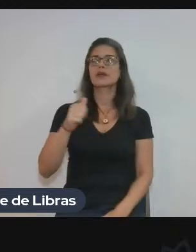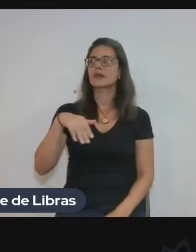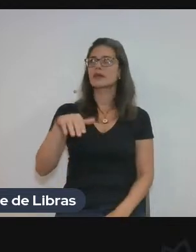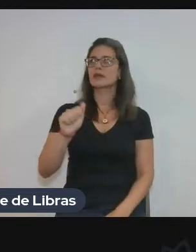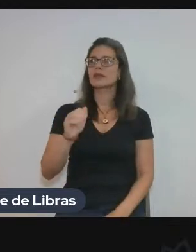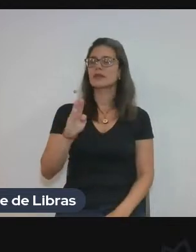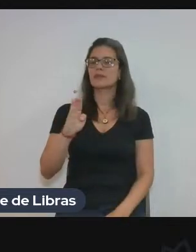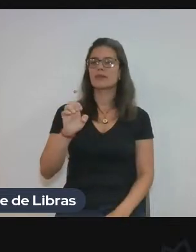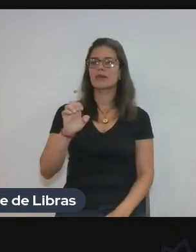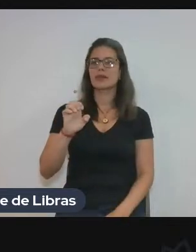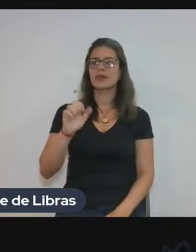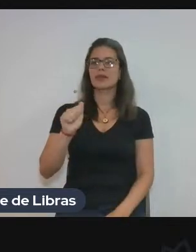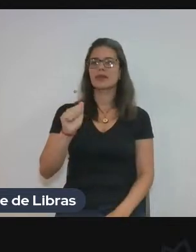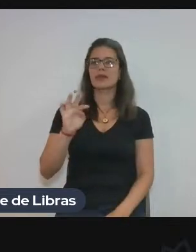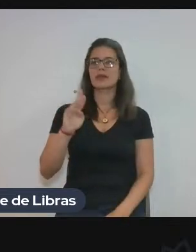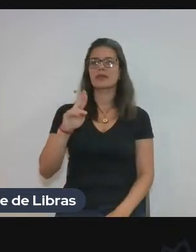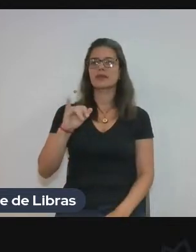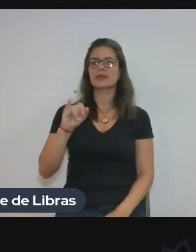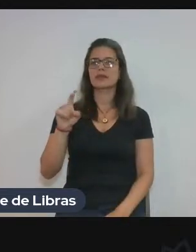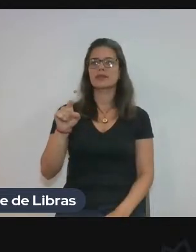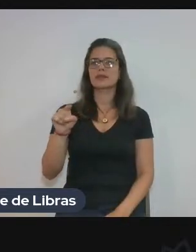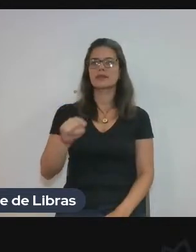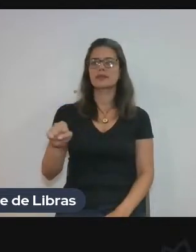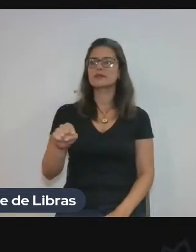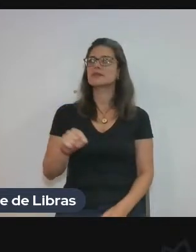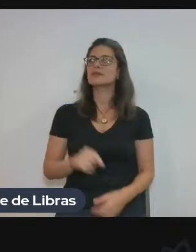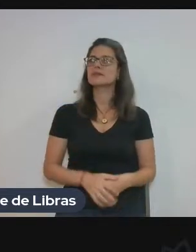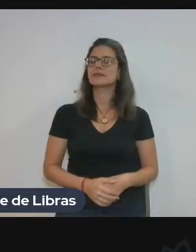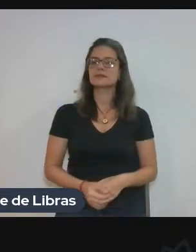Hurtado. Por eu passo a palavra agora.